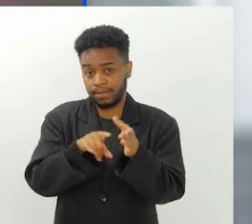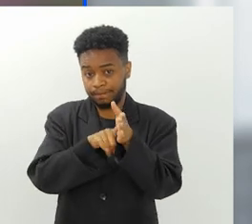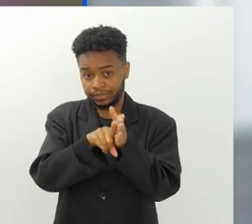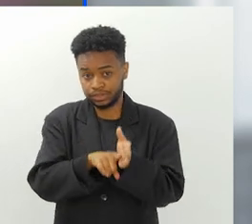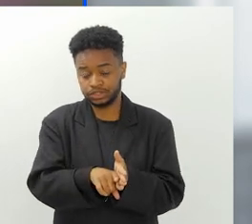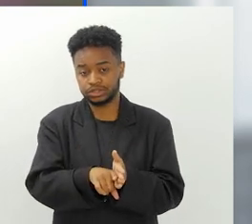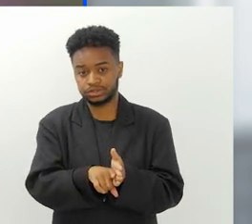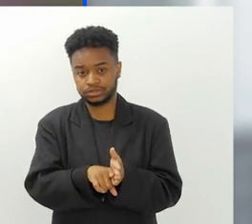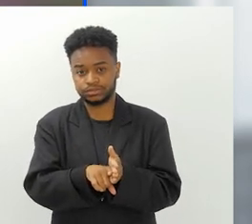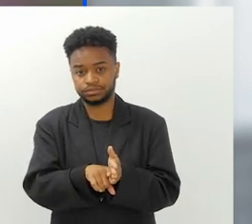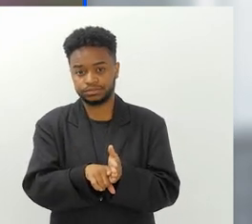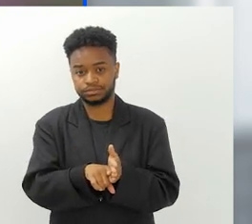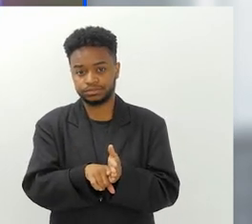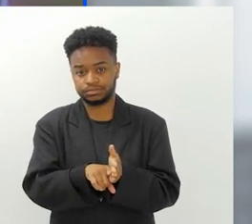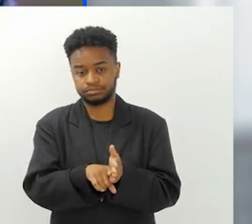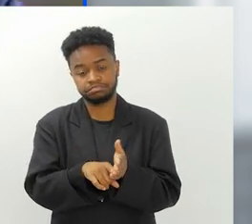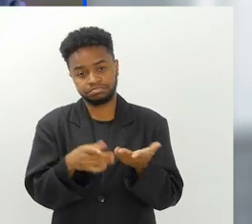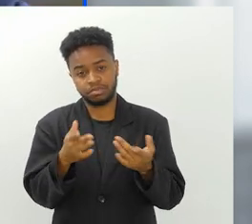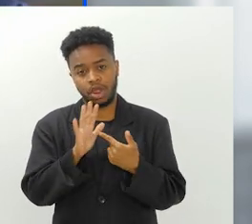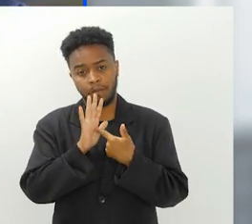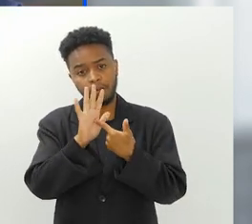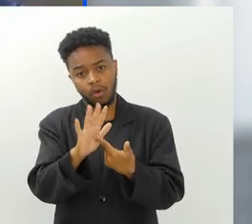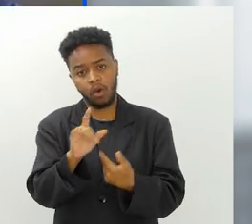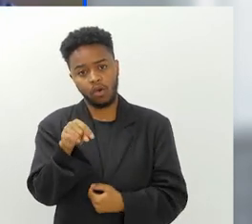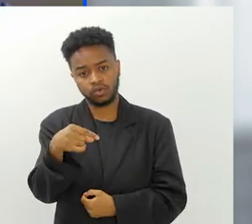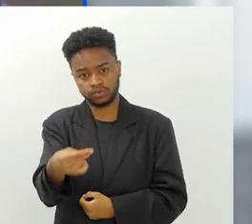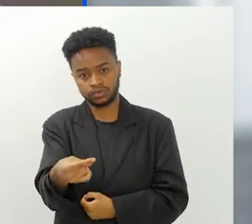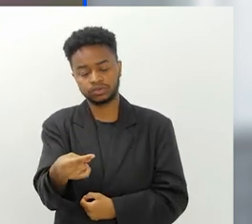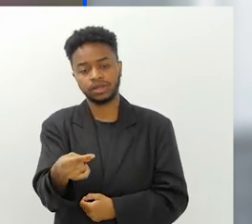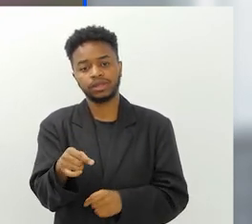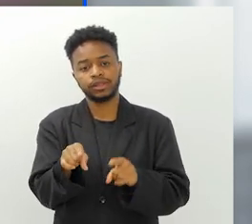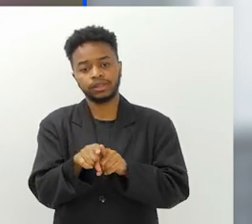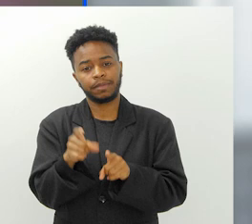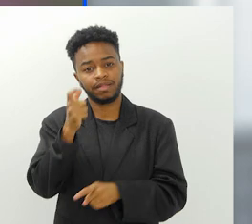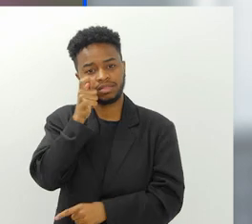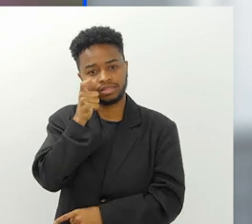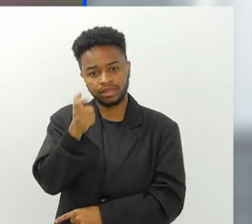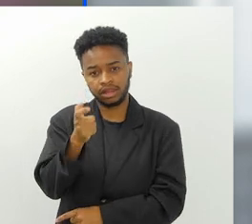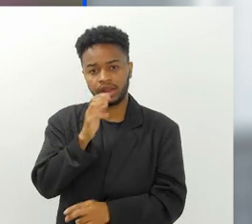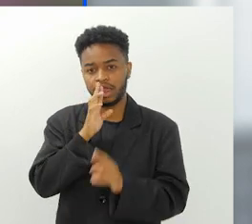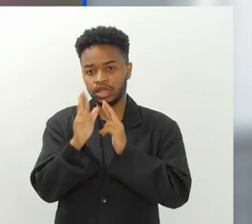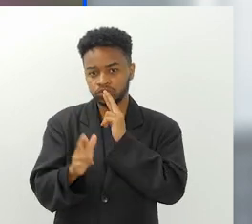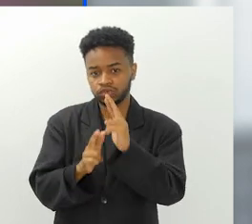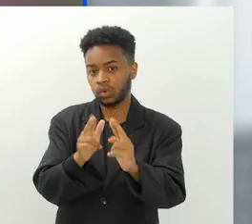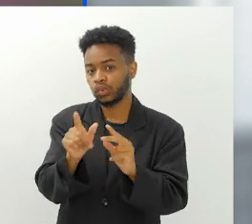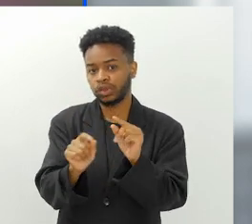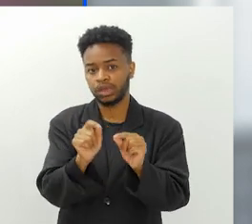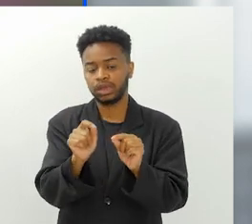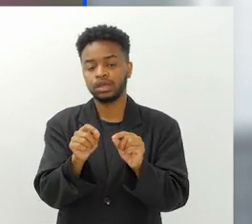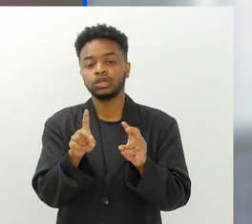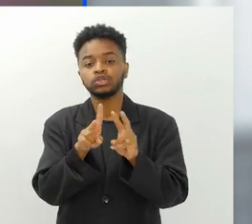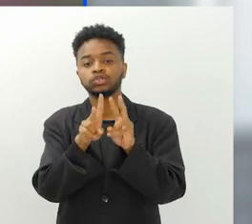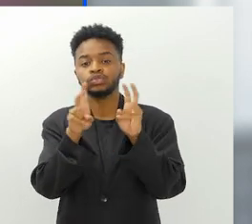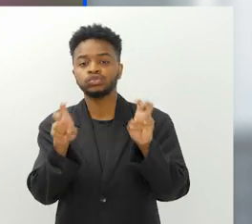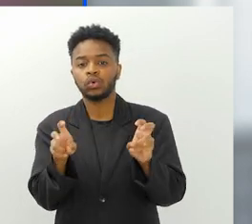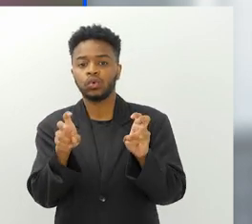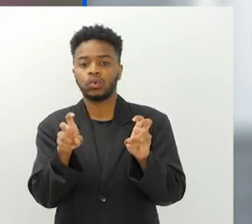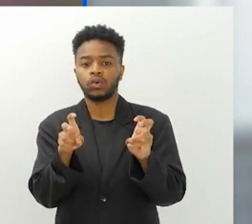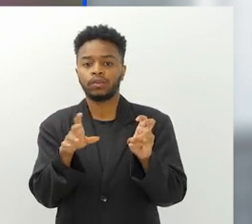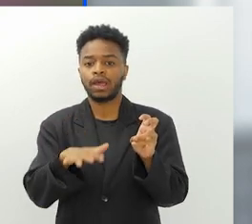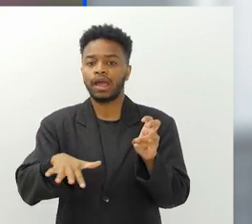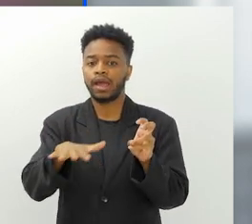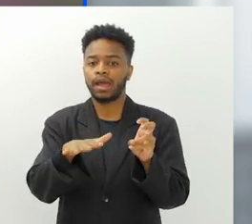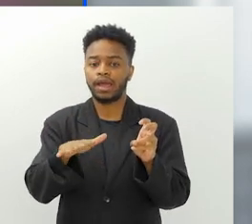pesquisa é revelado, né? E muito interessante os resultados, que é a respeito